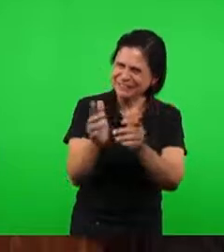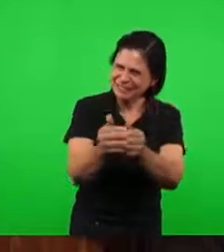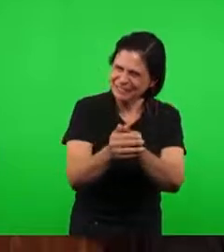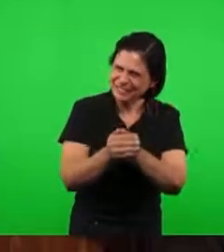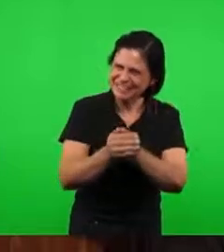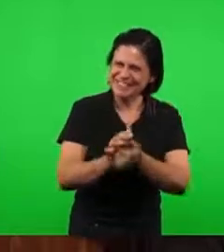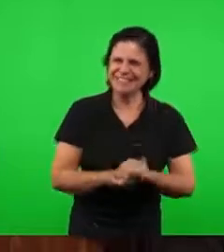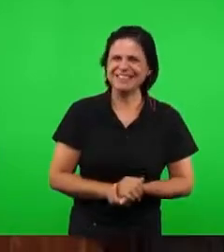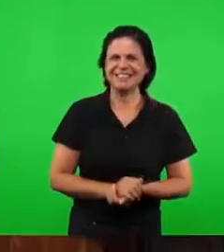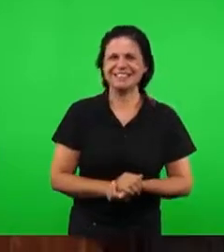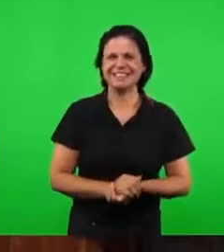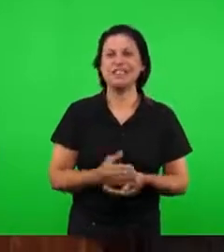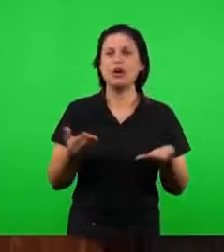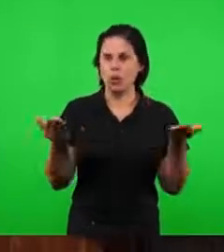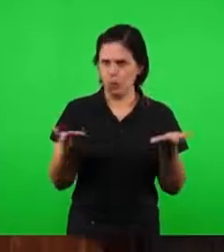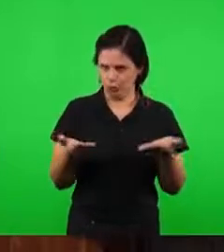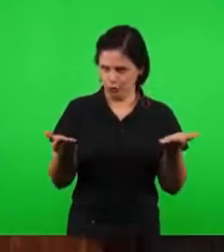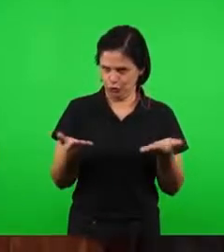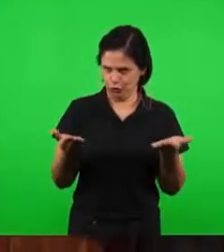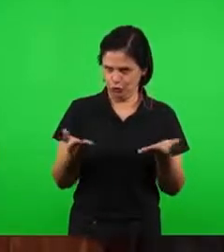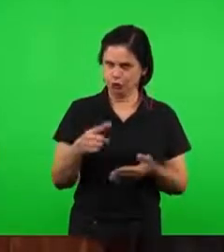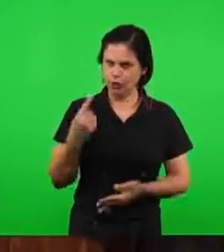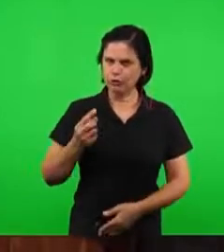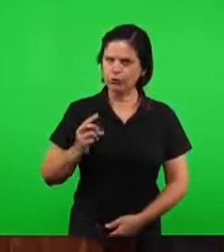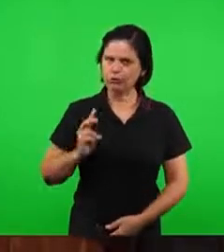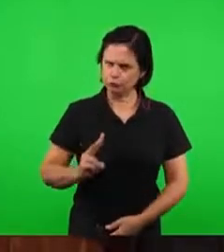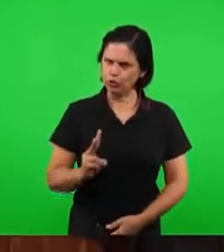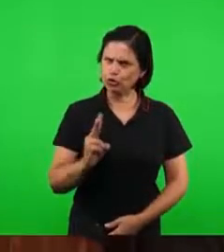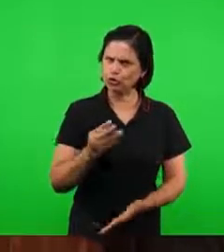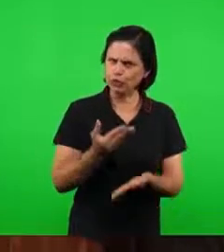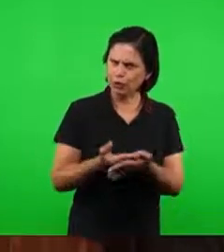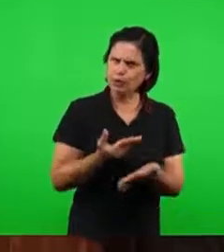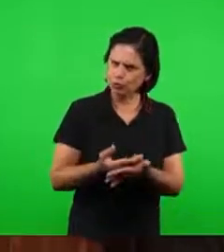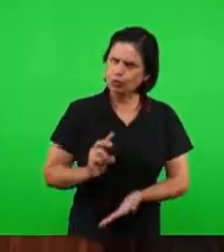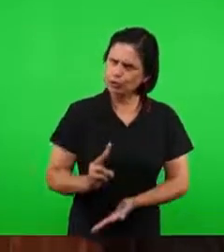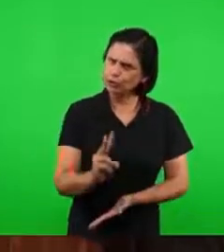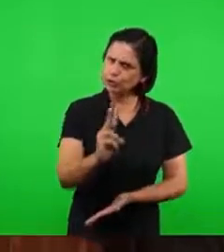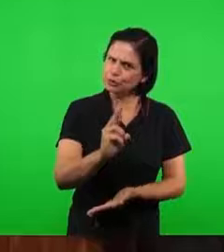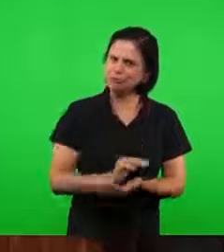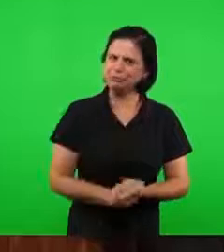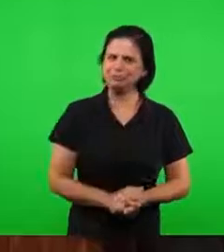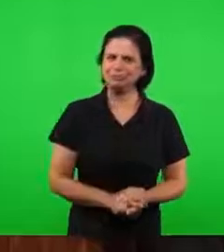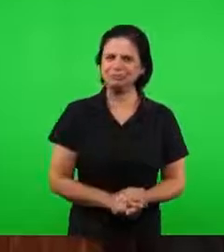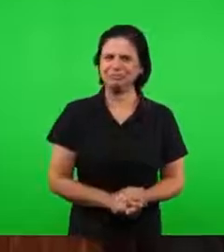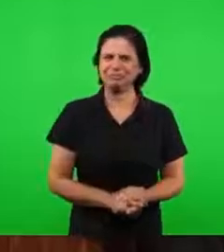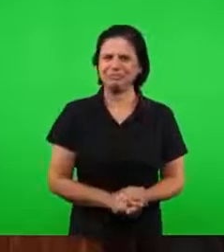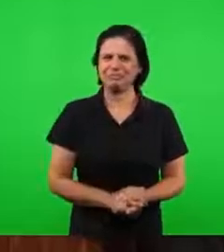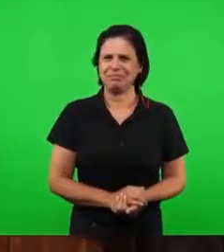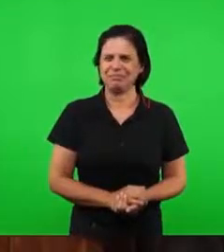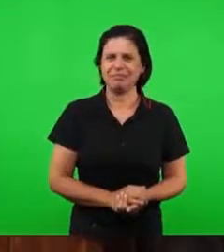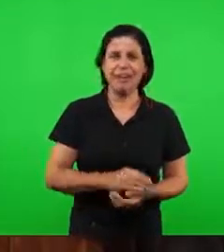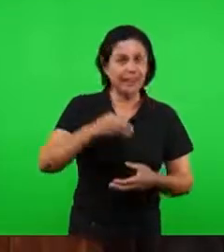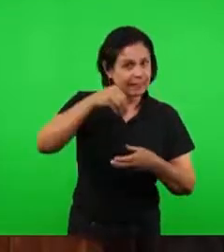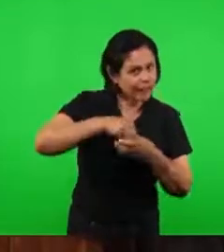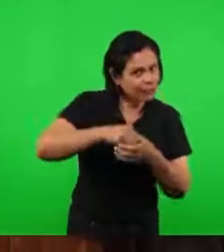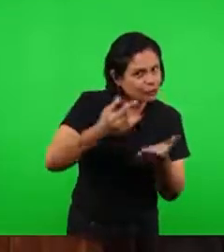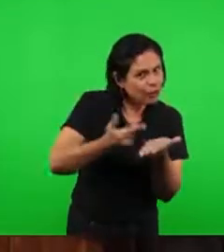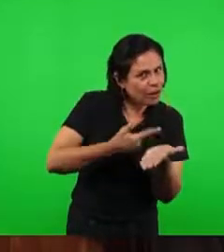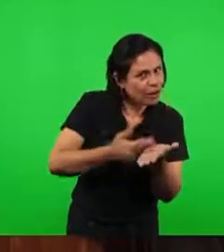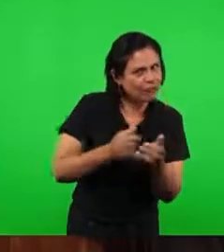Hoje nós iremos dar continuidade, irmãos, aos nossos estudos, ainda dentro do livro de Apocalipse,